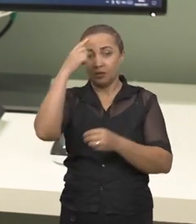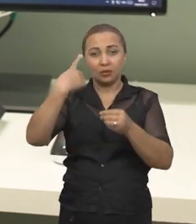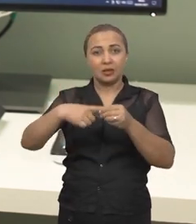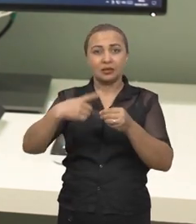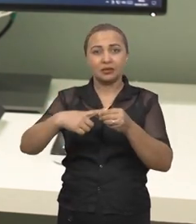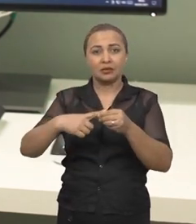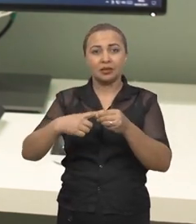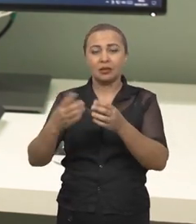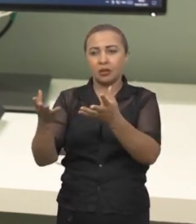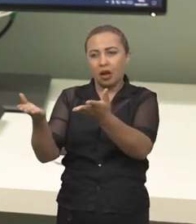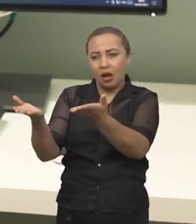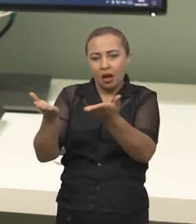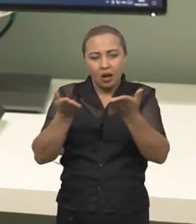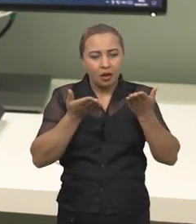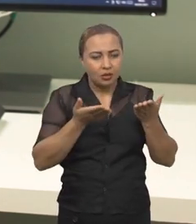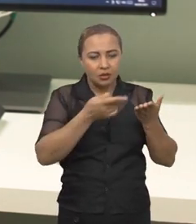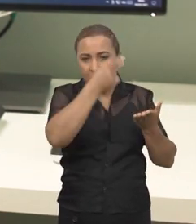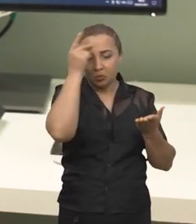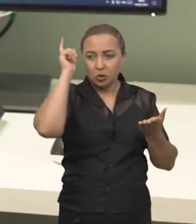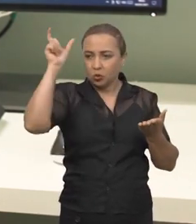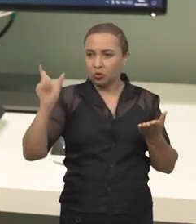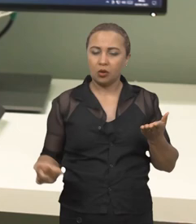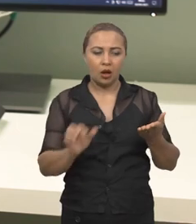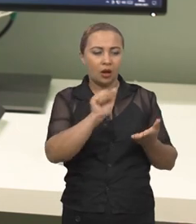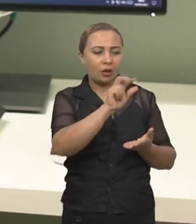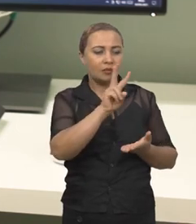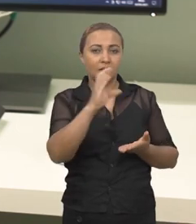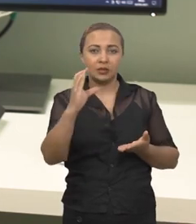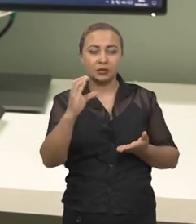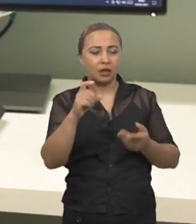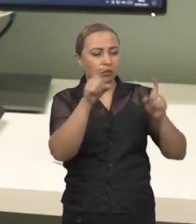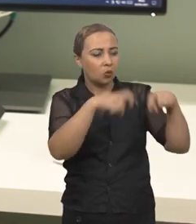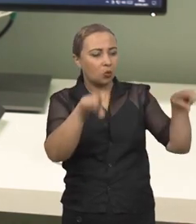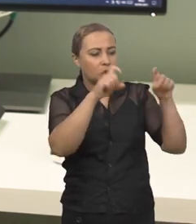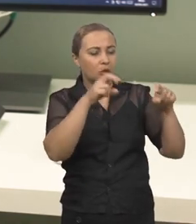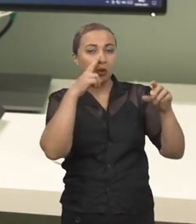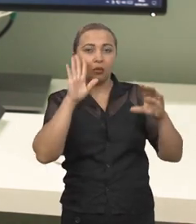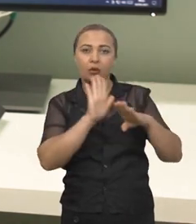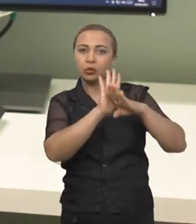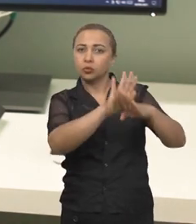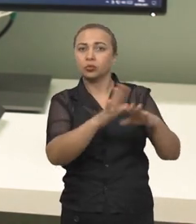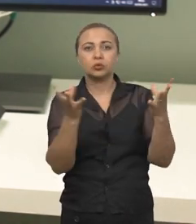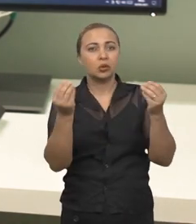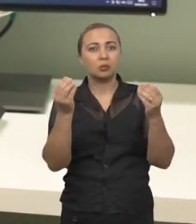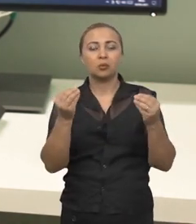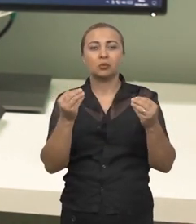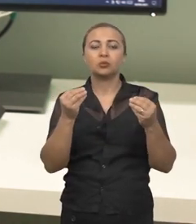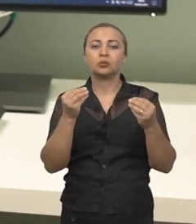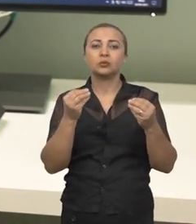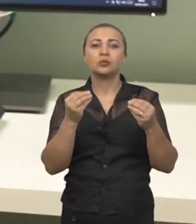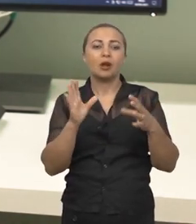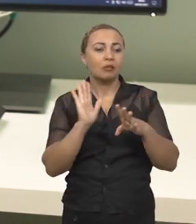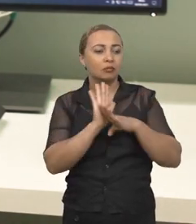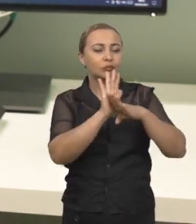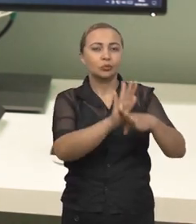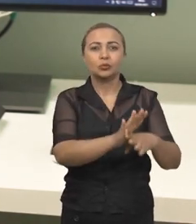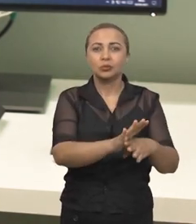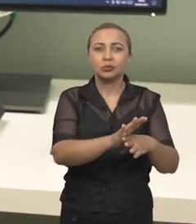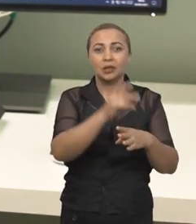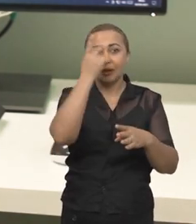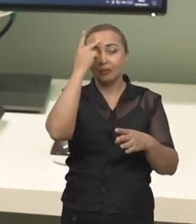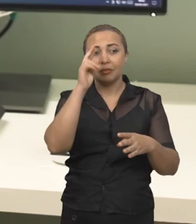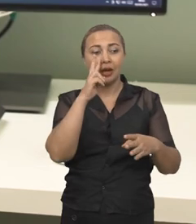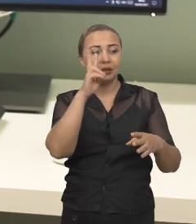quando recebe um paciente com um quadro desse o software em si irá ajudar bastante auxiliar